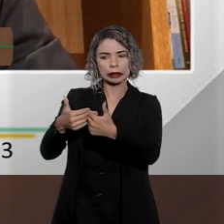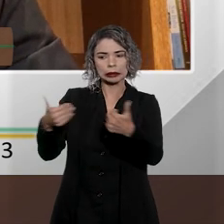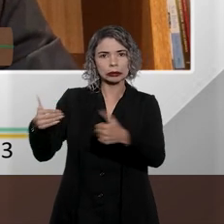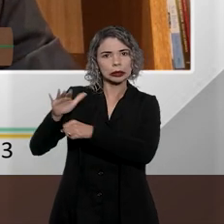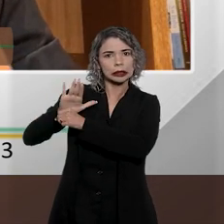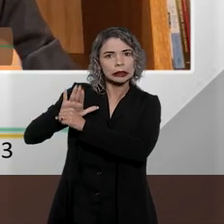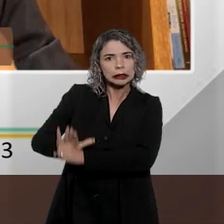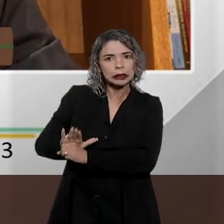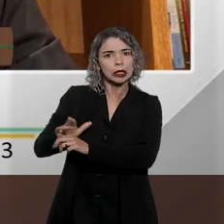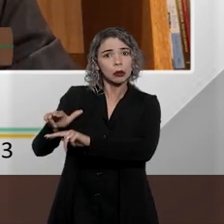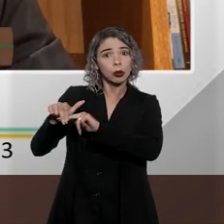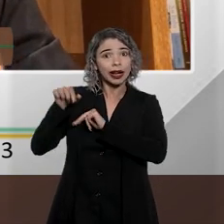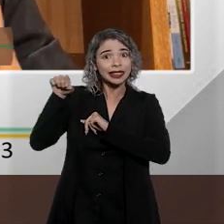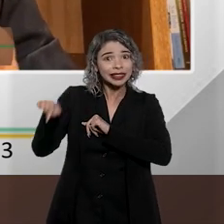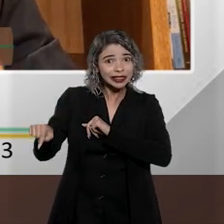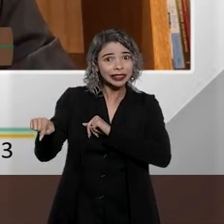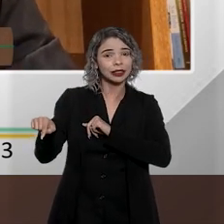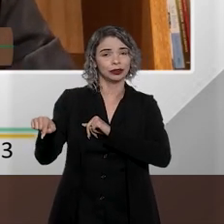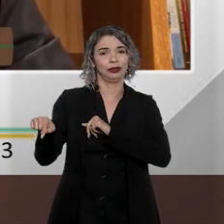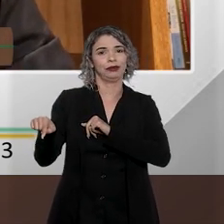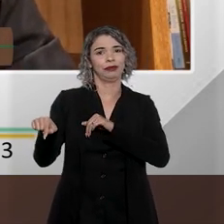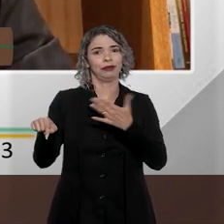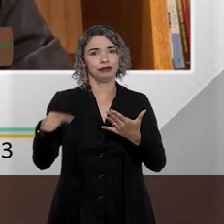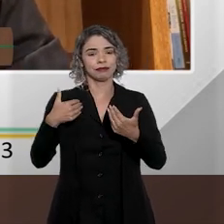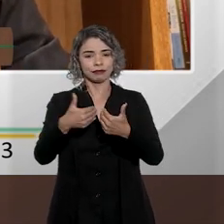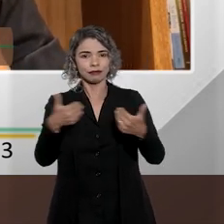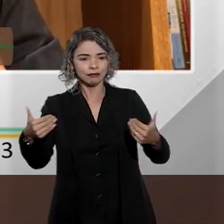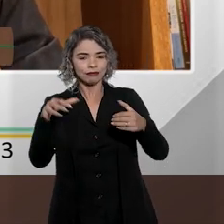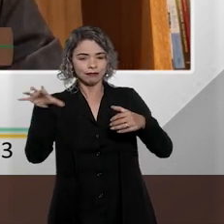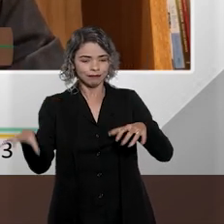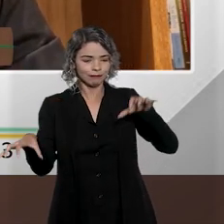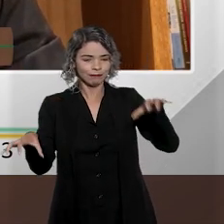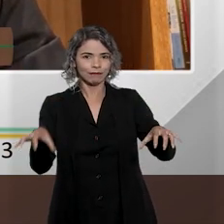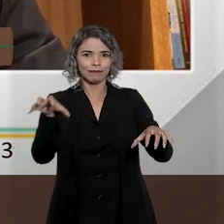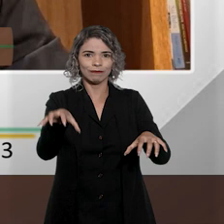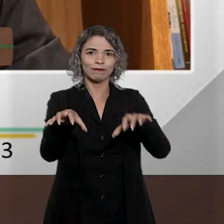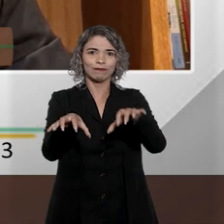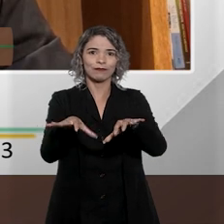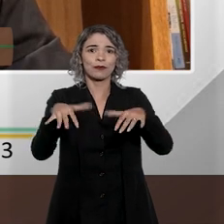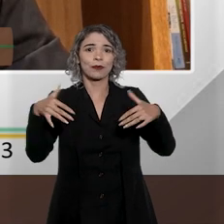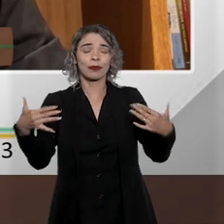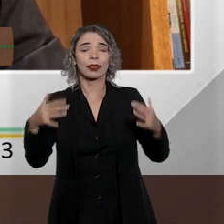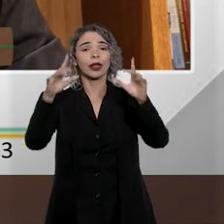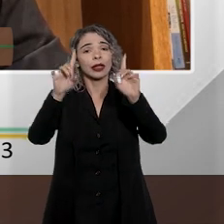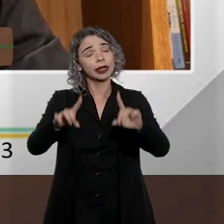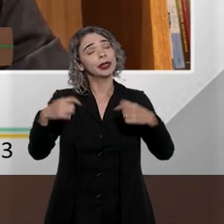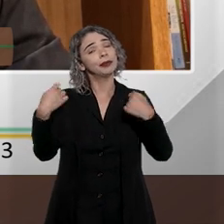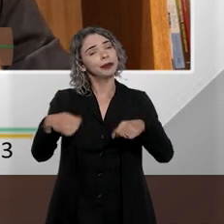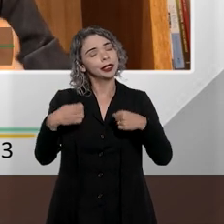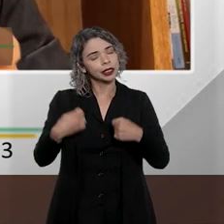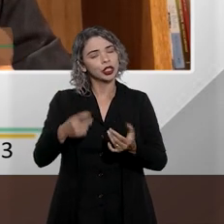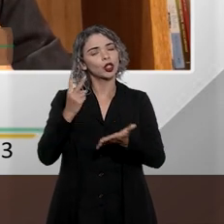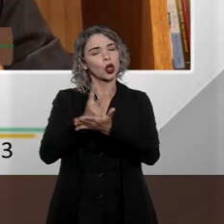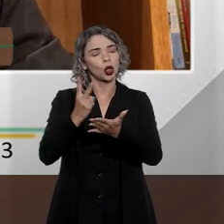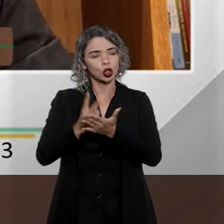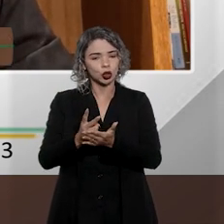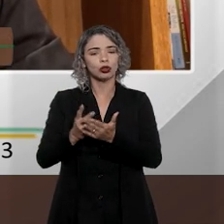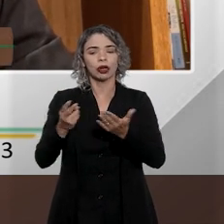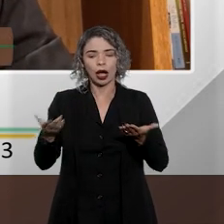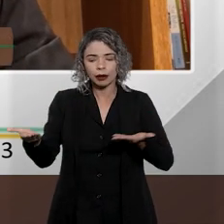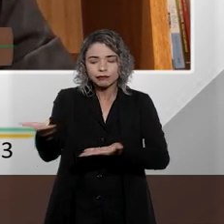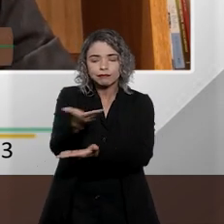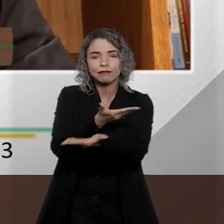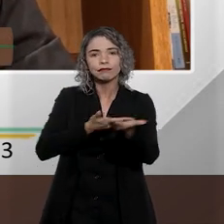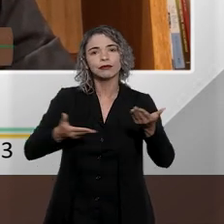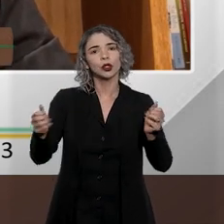discriminar por conta desses grupos raciais, dessas categorizações, então o direito precisa continuar a trabalhar com essa ideia.